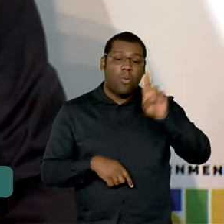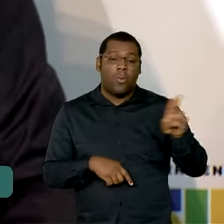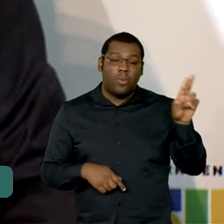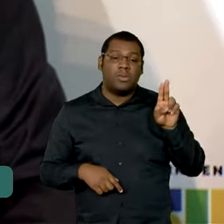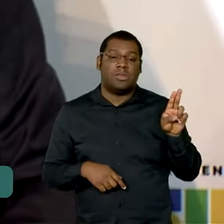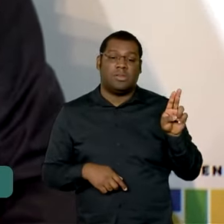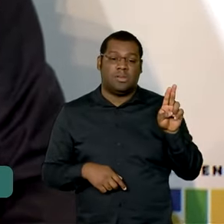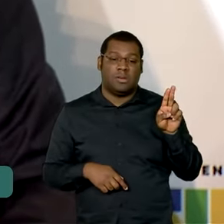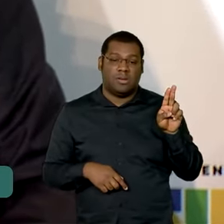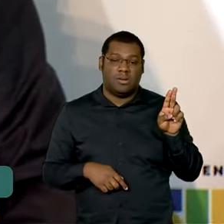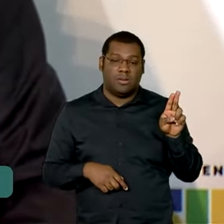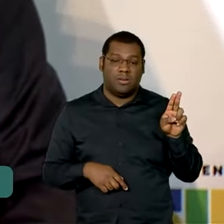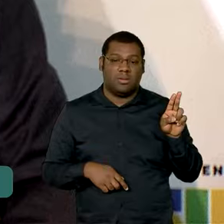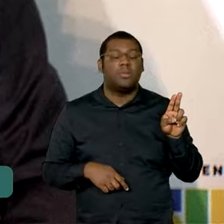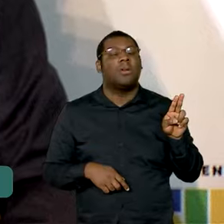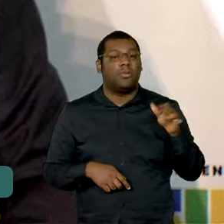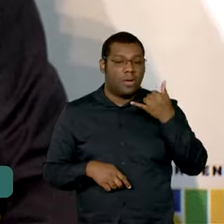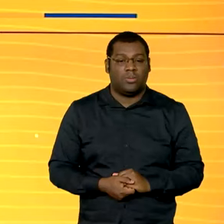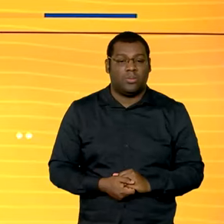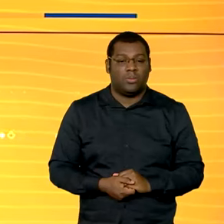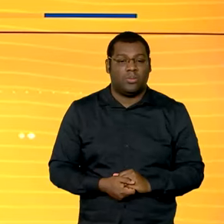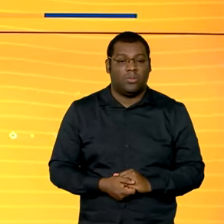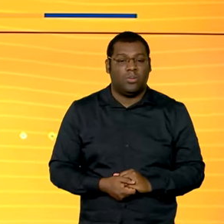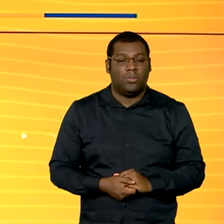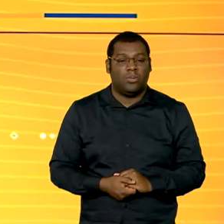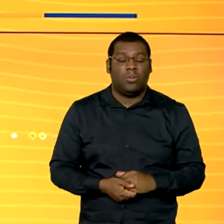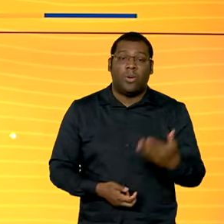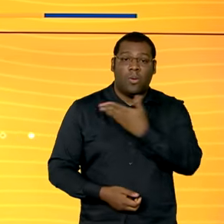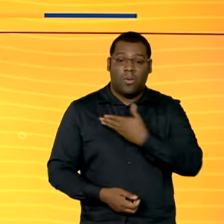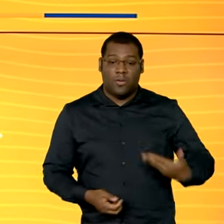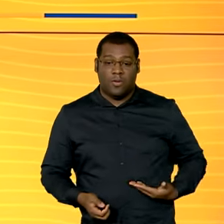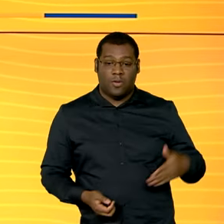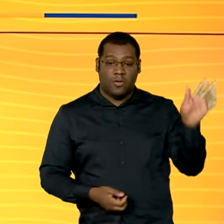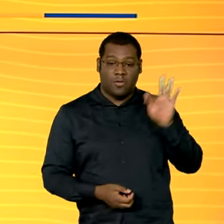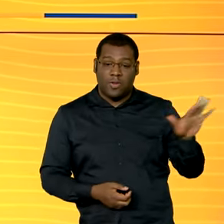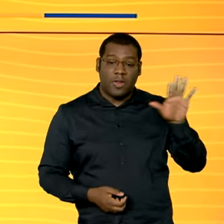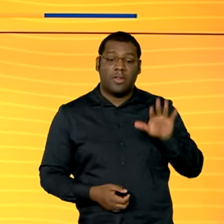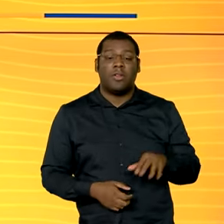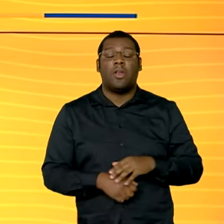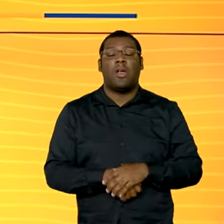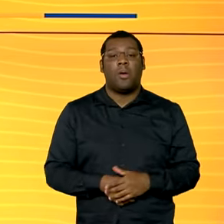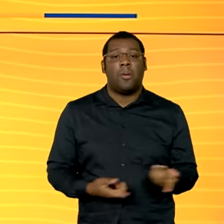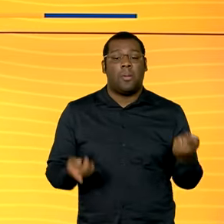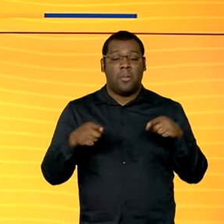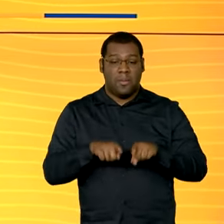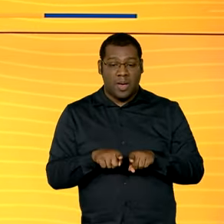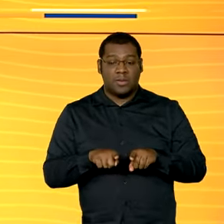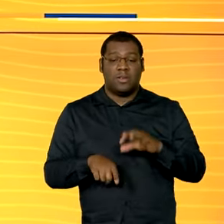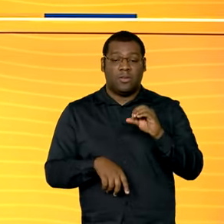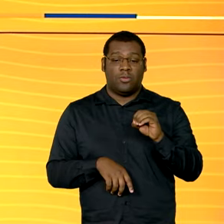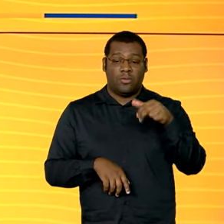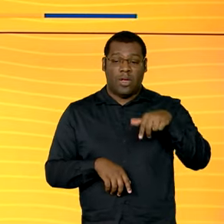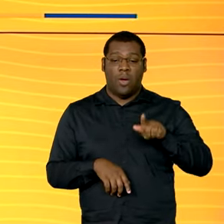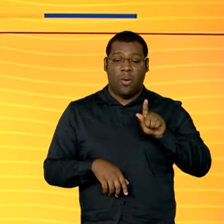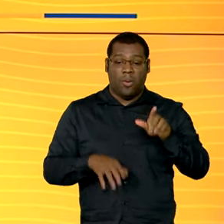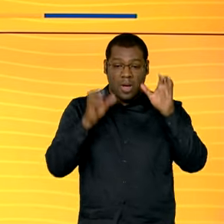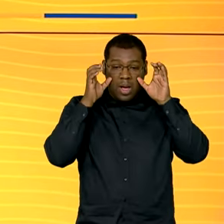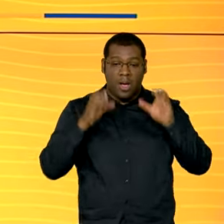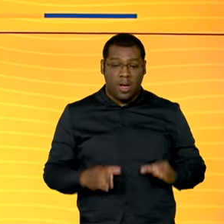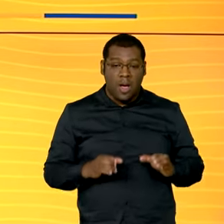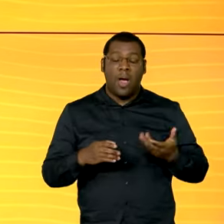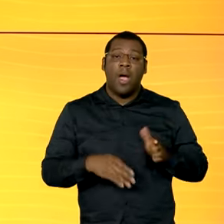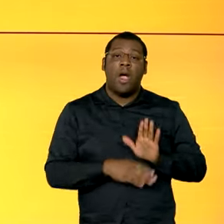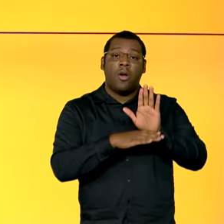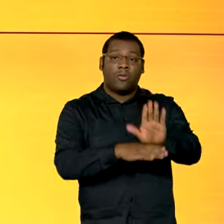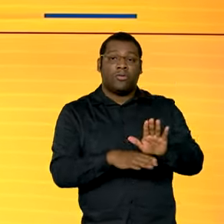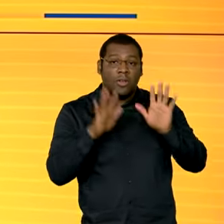advindos das fontes fósseis. O governo federal e a ONG Ação da Cidadania juntos vão buscar famílias